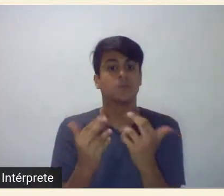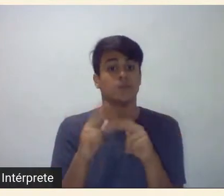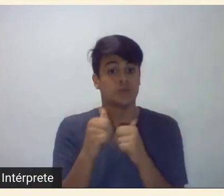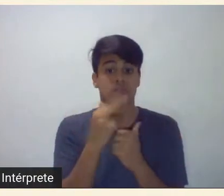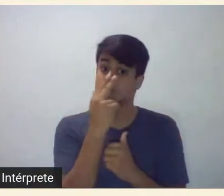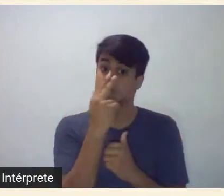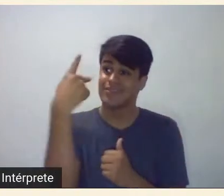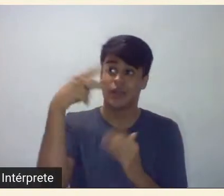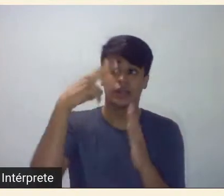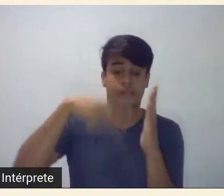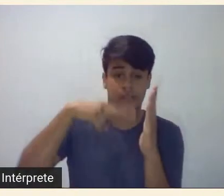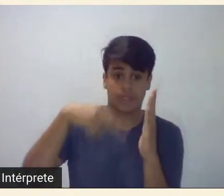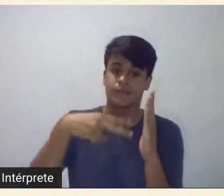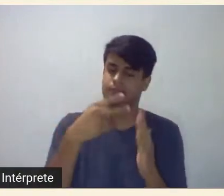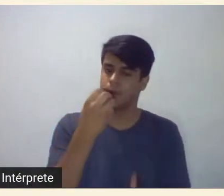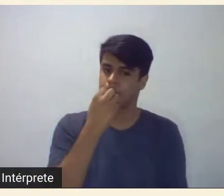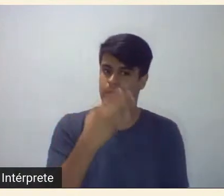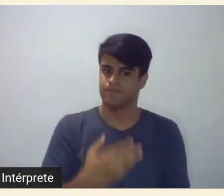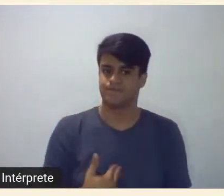agradeço